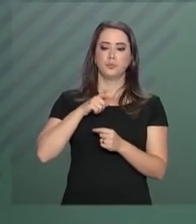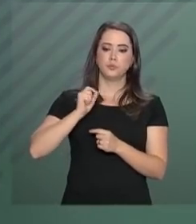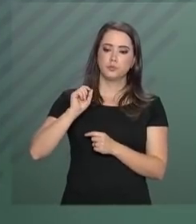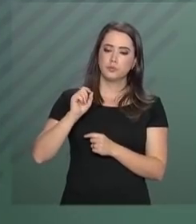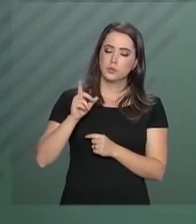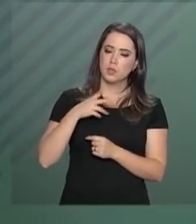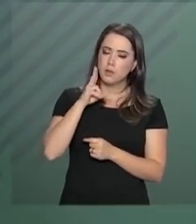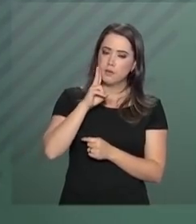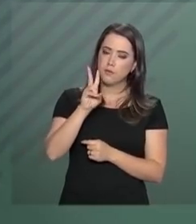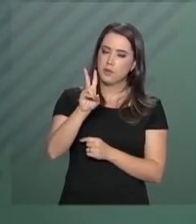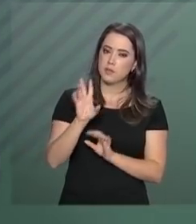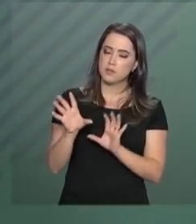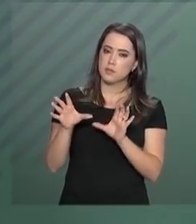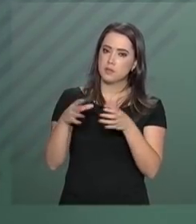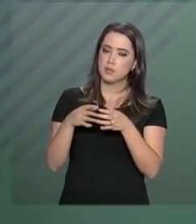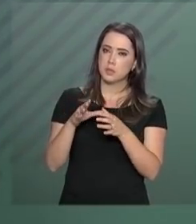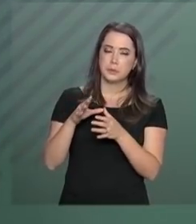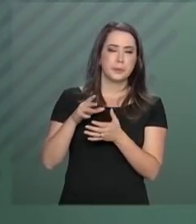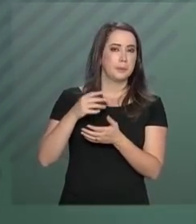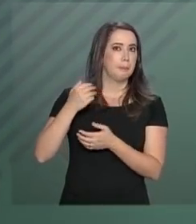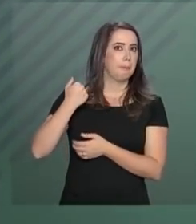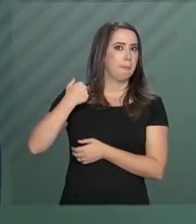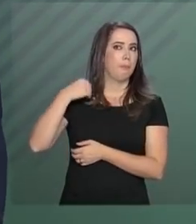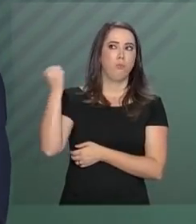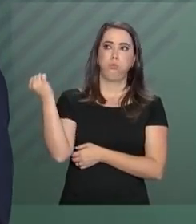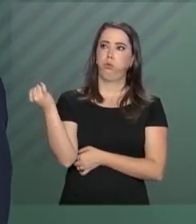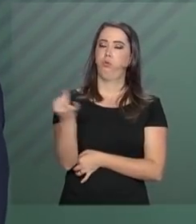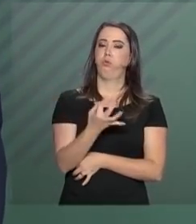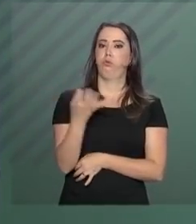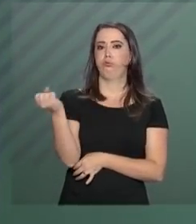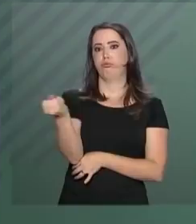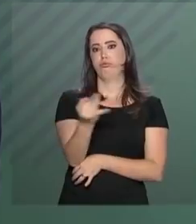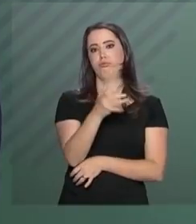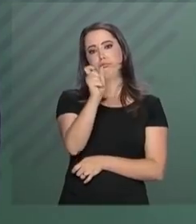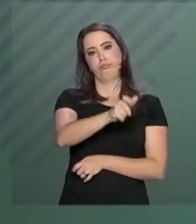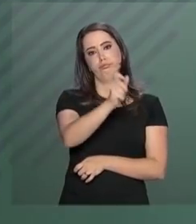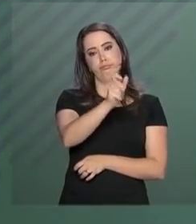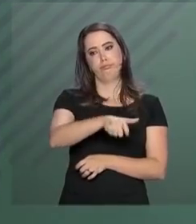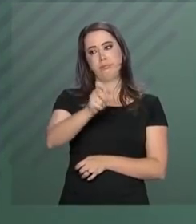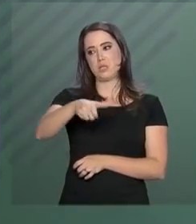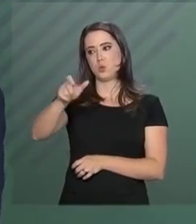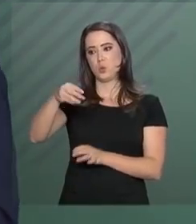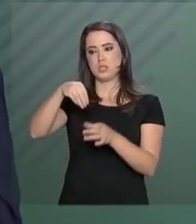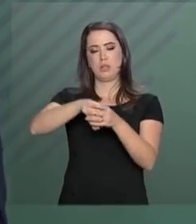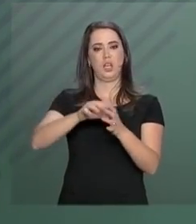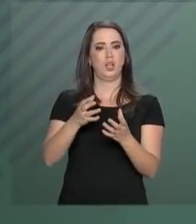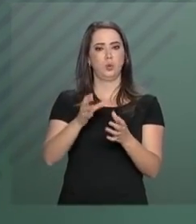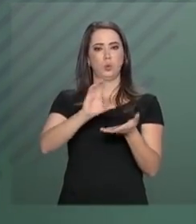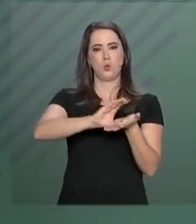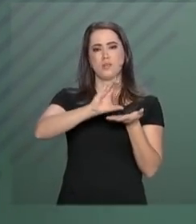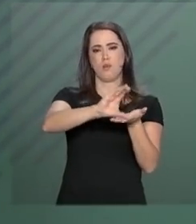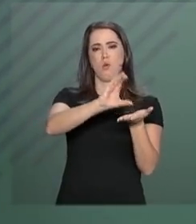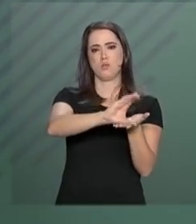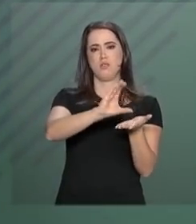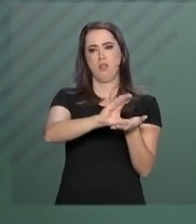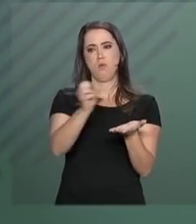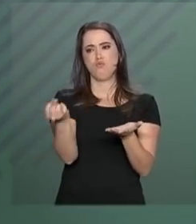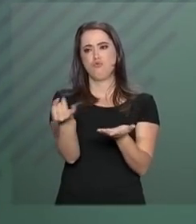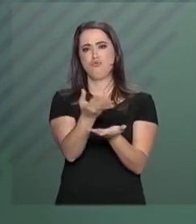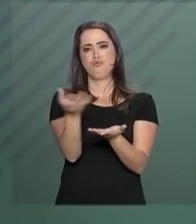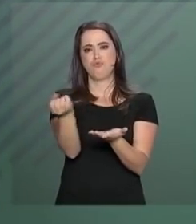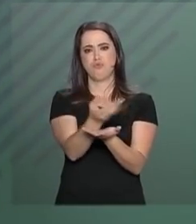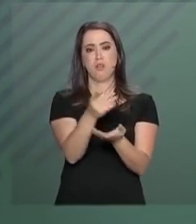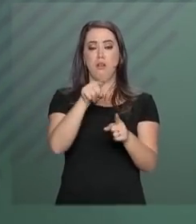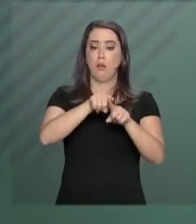-se a casa das centenas de conselhos e todos eles com um volume muito grande de pessoas,